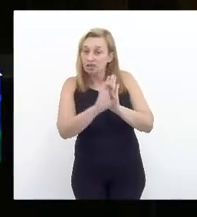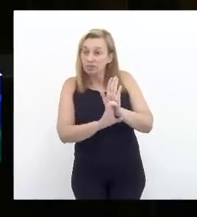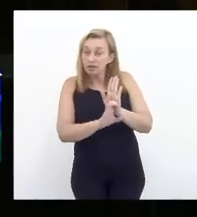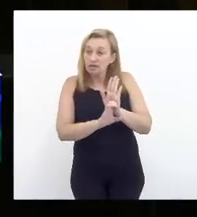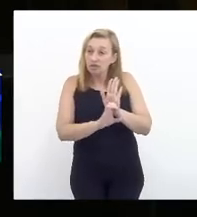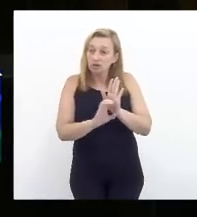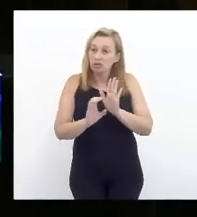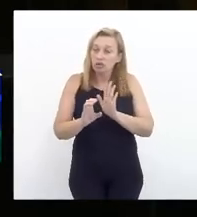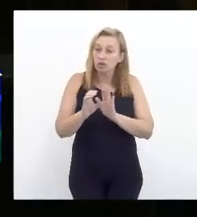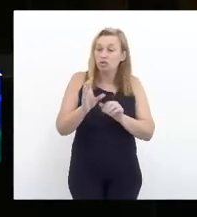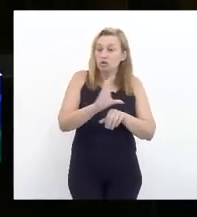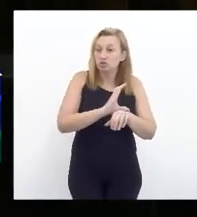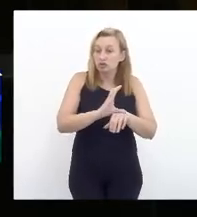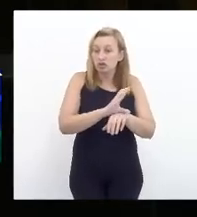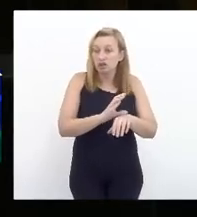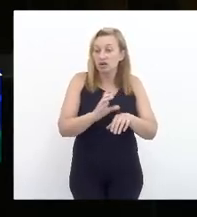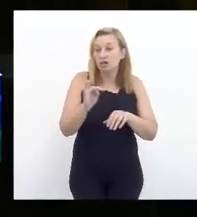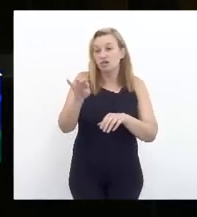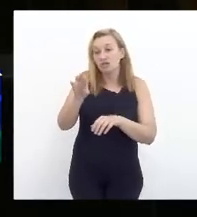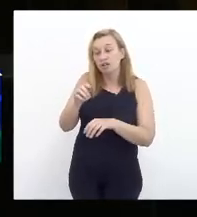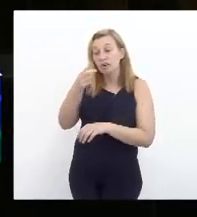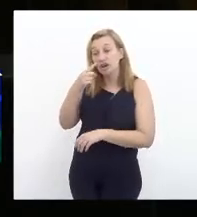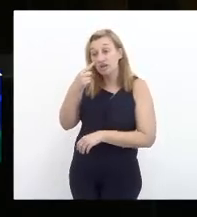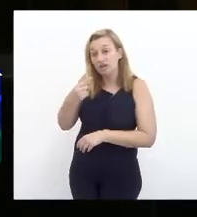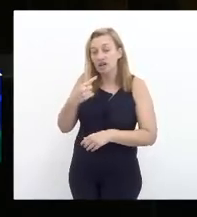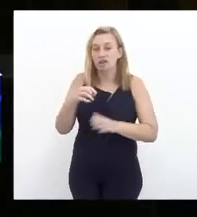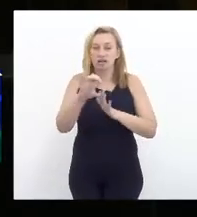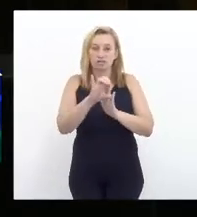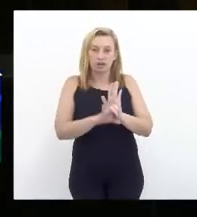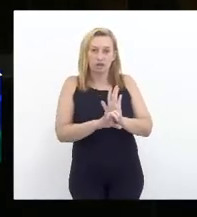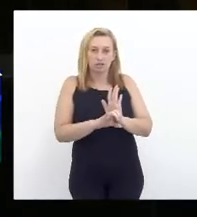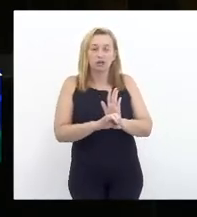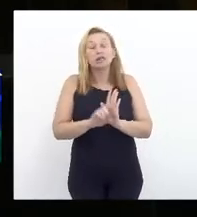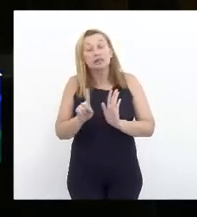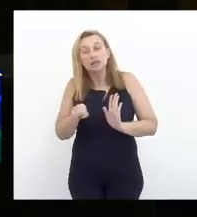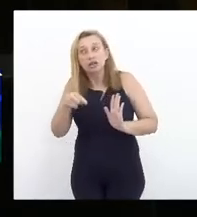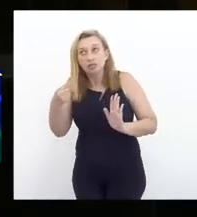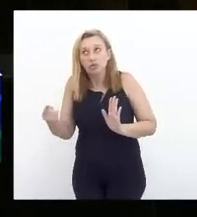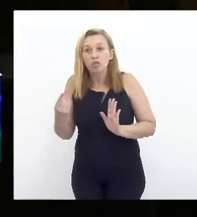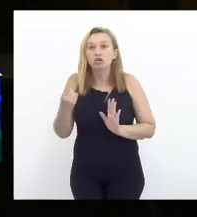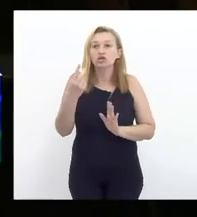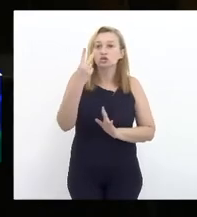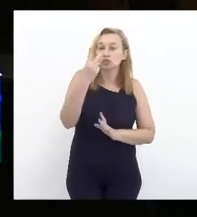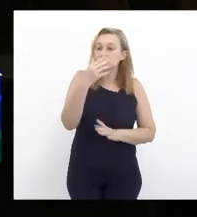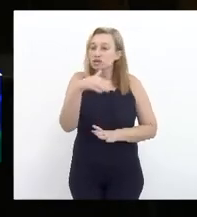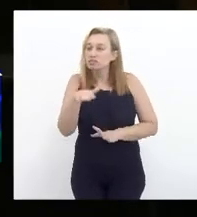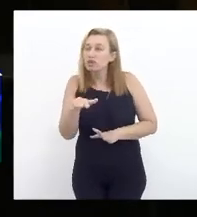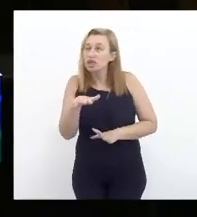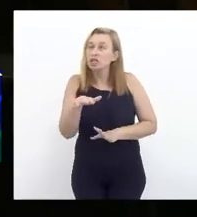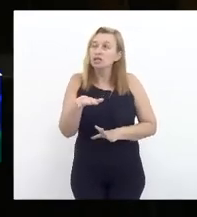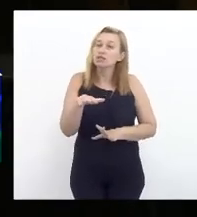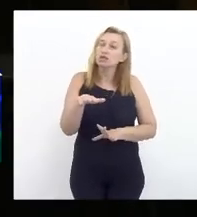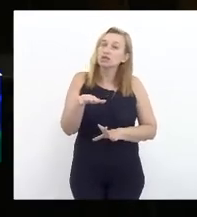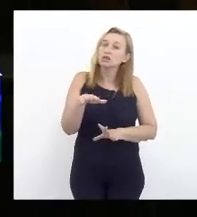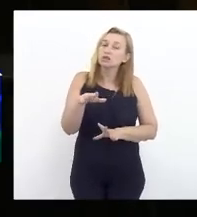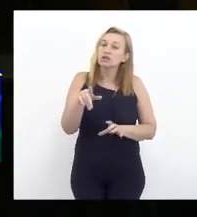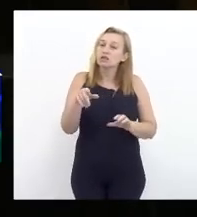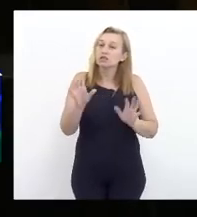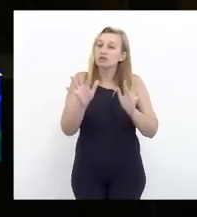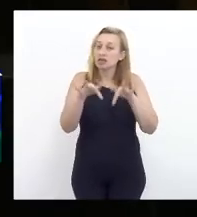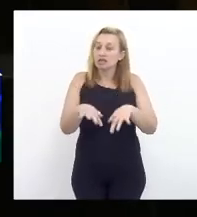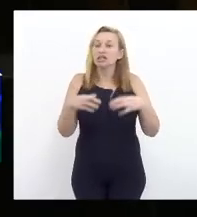Vetos para apreciar as emendas. E, depois de duas e meia, acabar essa reunião,